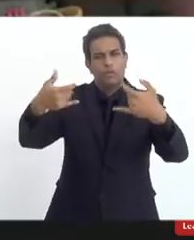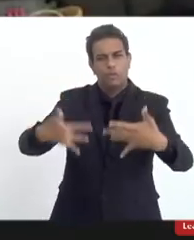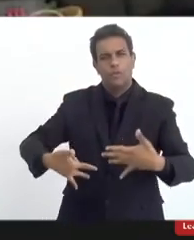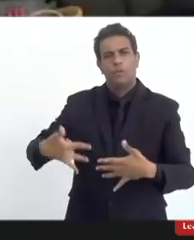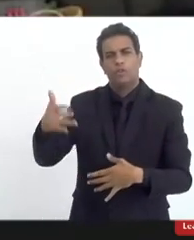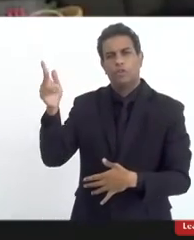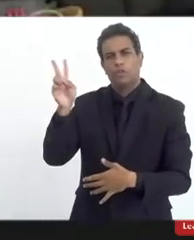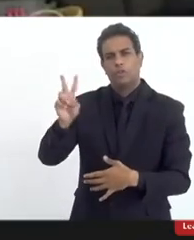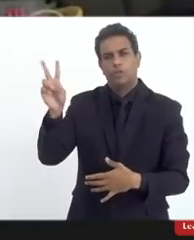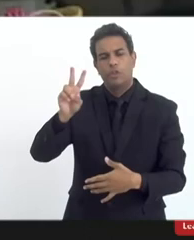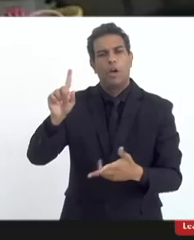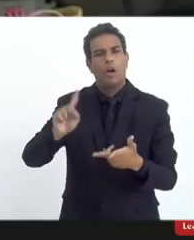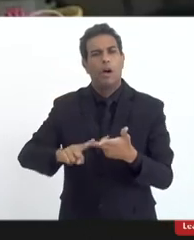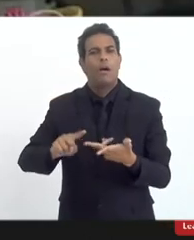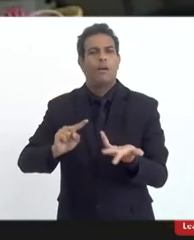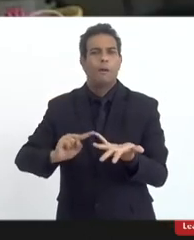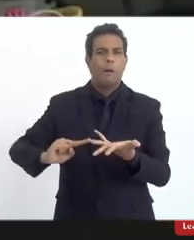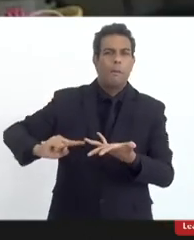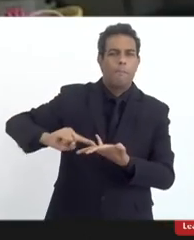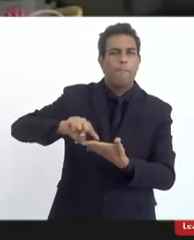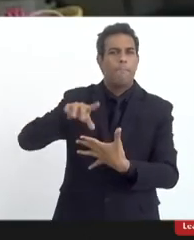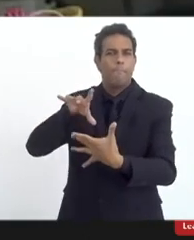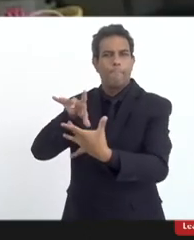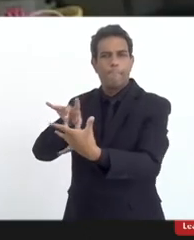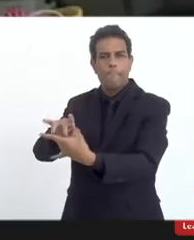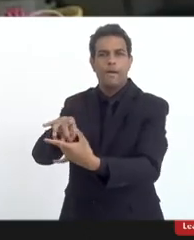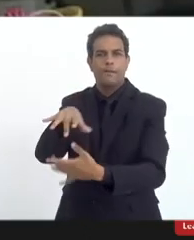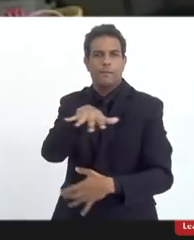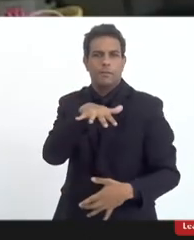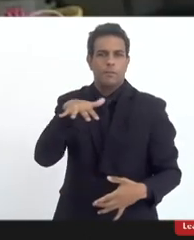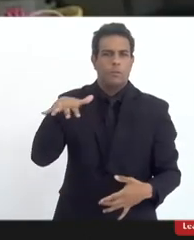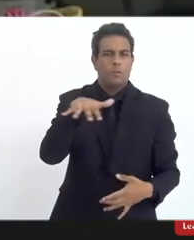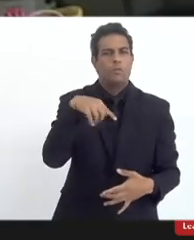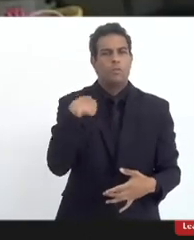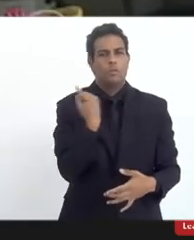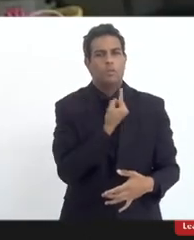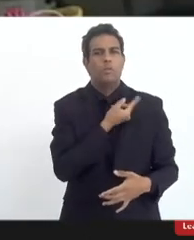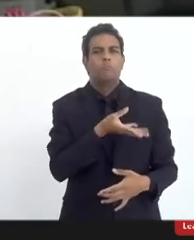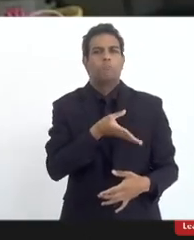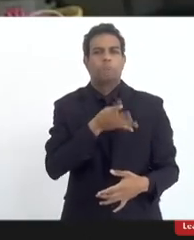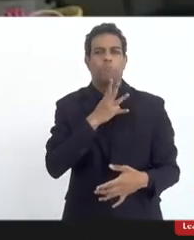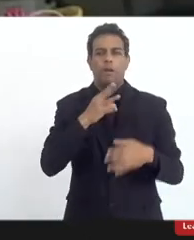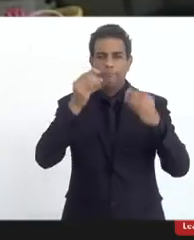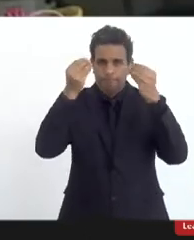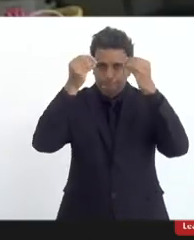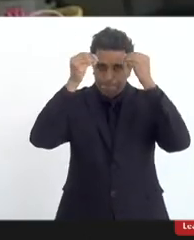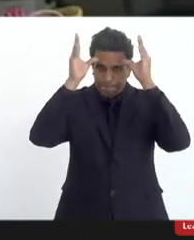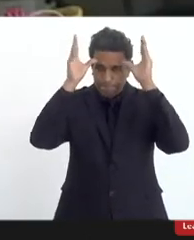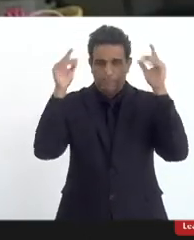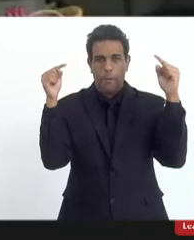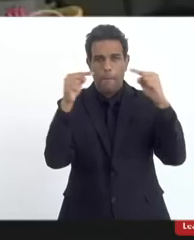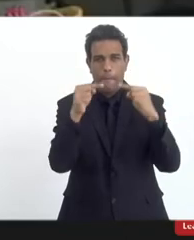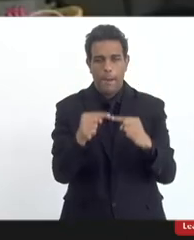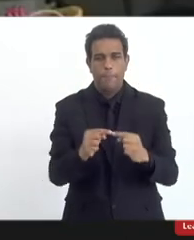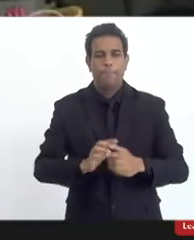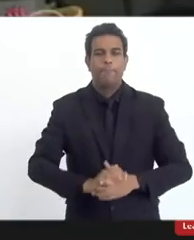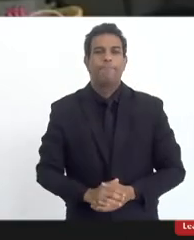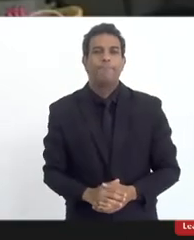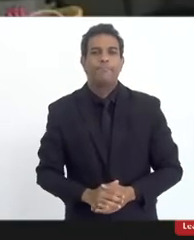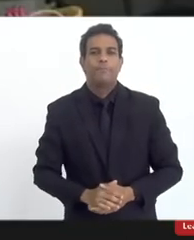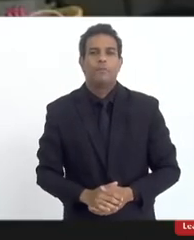falar desses demais campos que a gente consegue dialogar muito bem